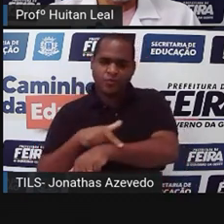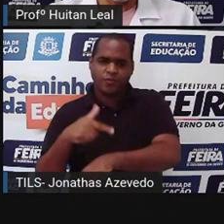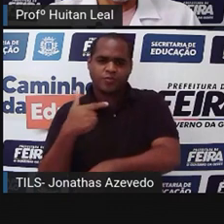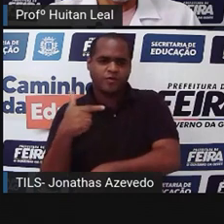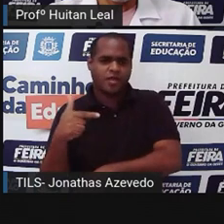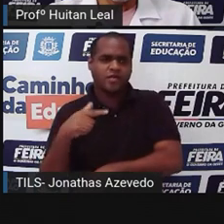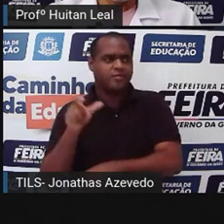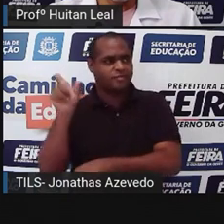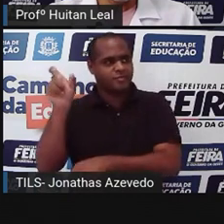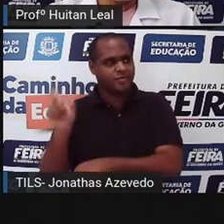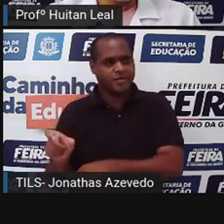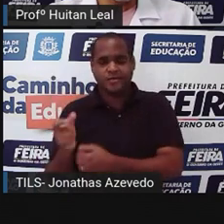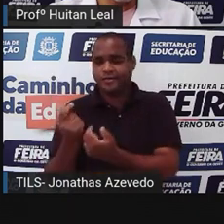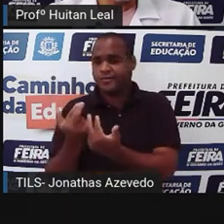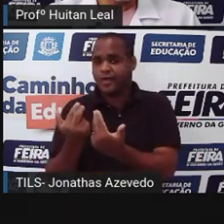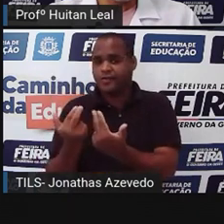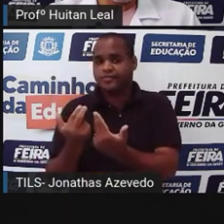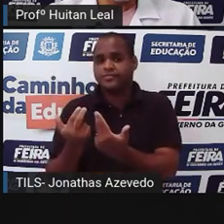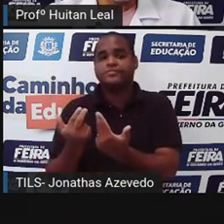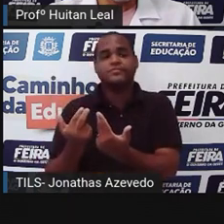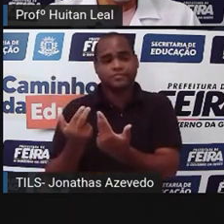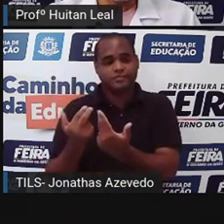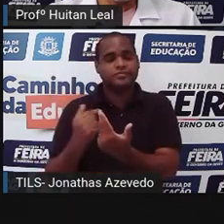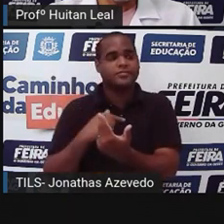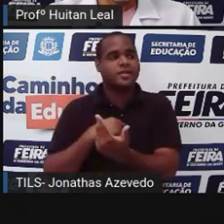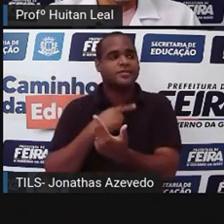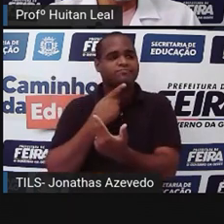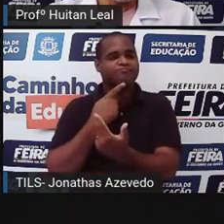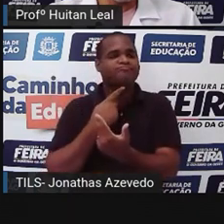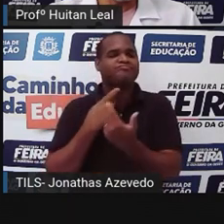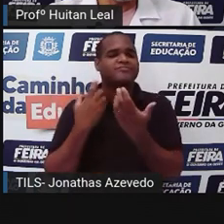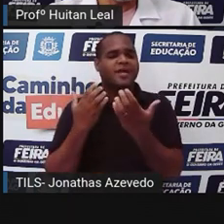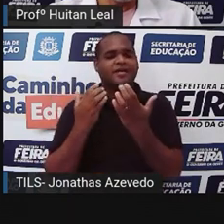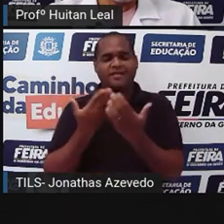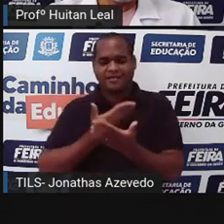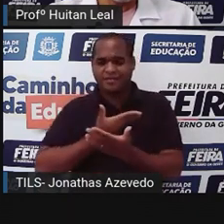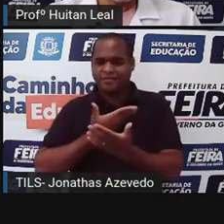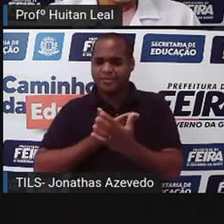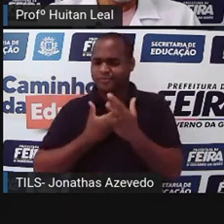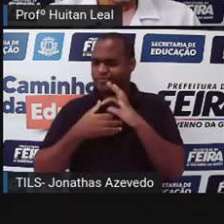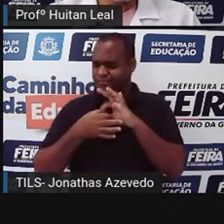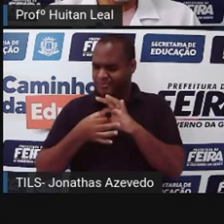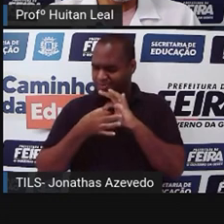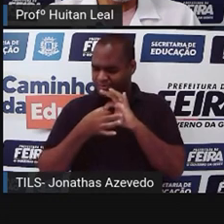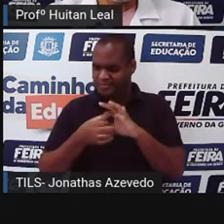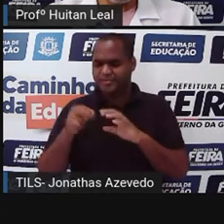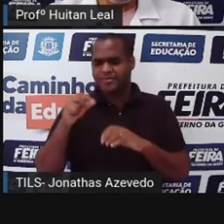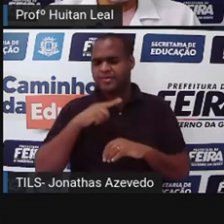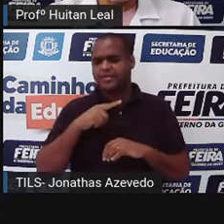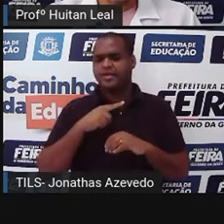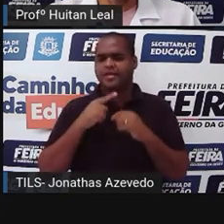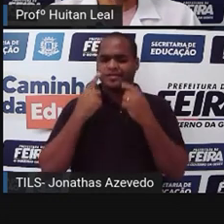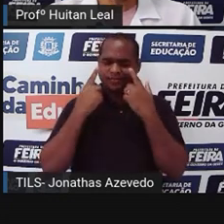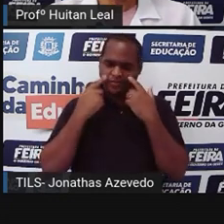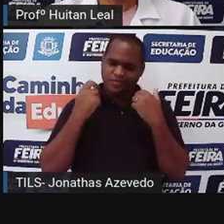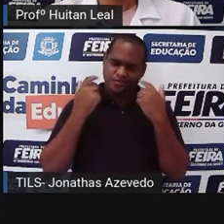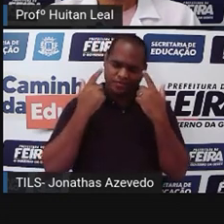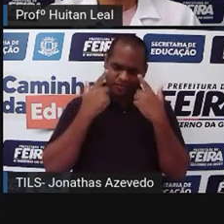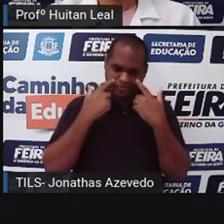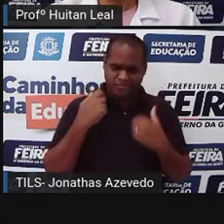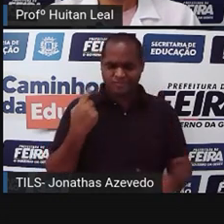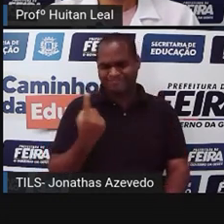sósia. Não tinha sequer vontade de ser amigo de si mesmo. E ele começou a chorar sozinho